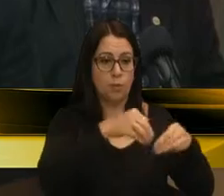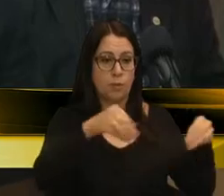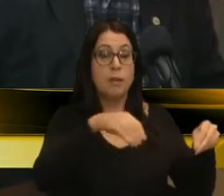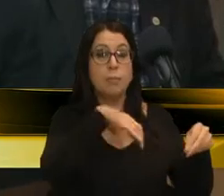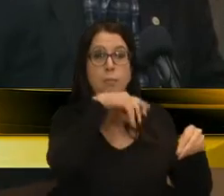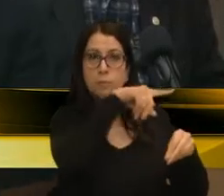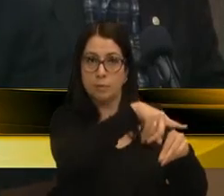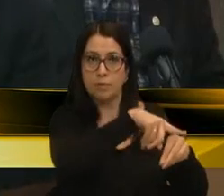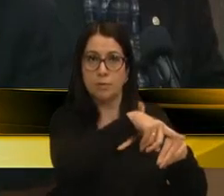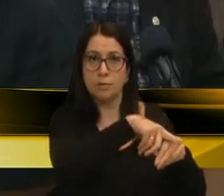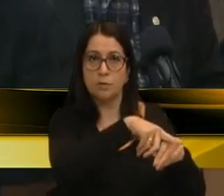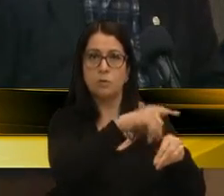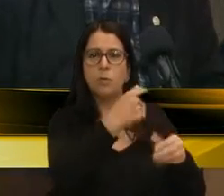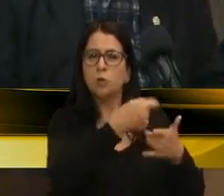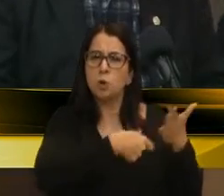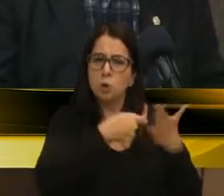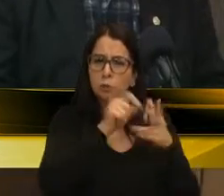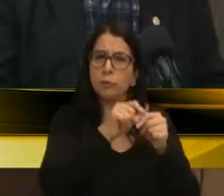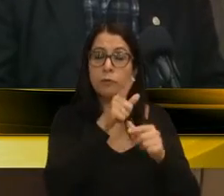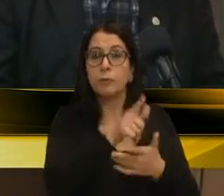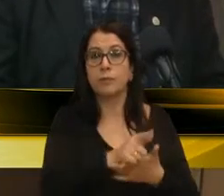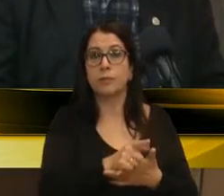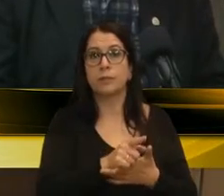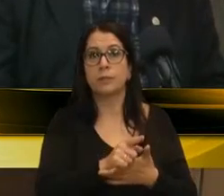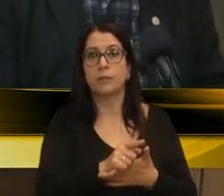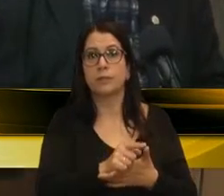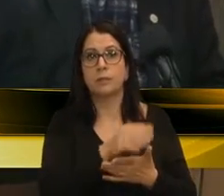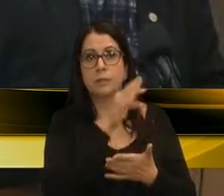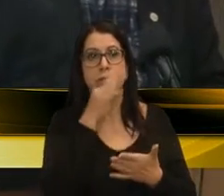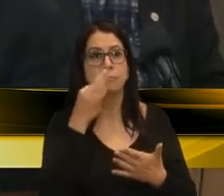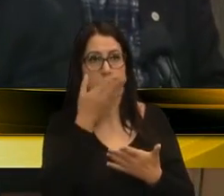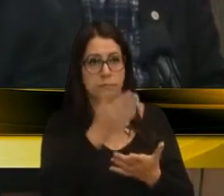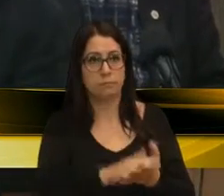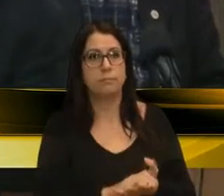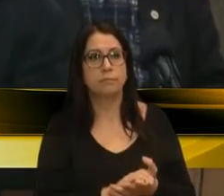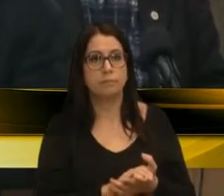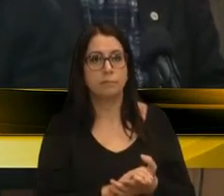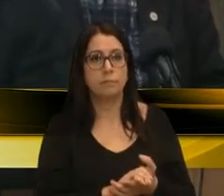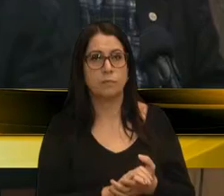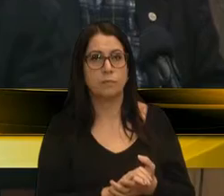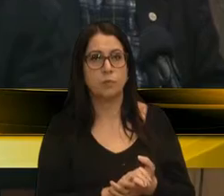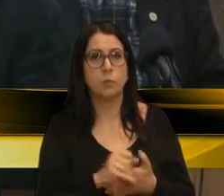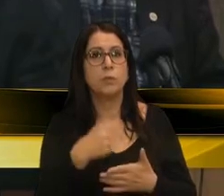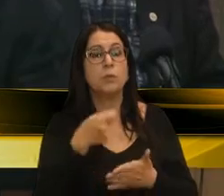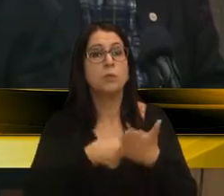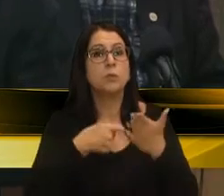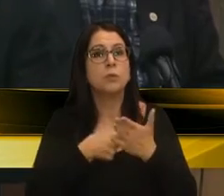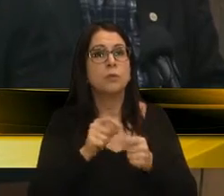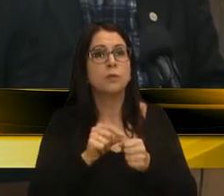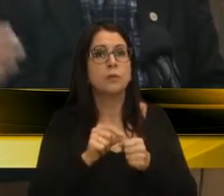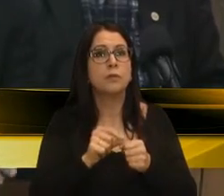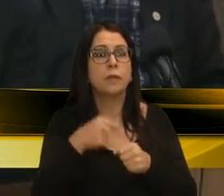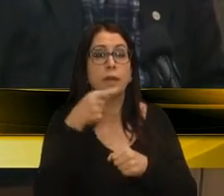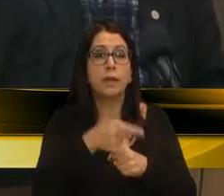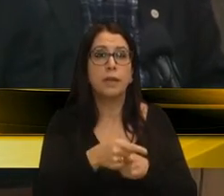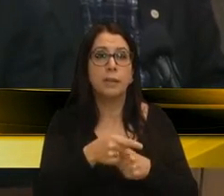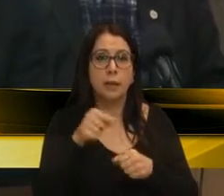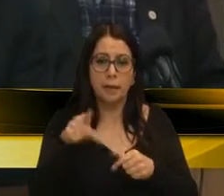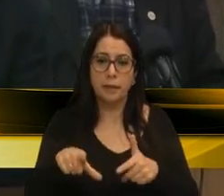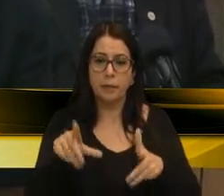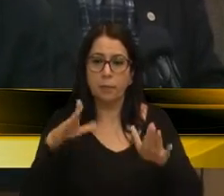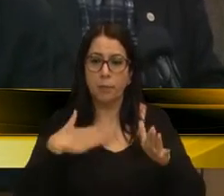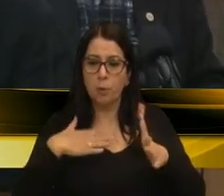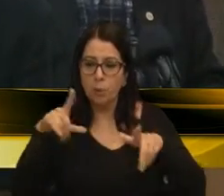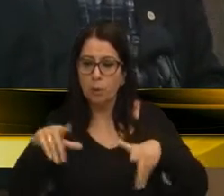Felipe disse, quanta luta foi feita, Tatiana? Quanta luta foi feita? Quanta luta foi feita? Quantas vezes foi ido aqui no gabinete